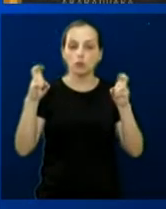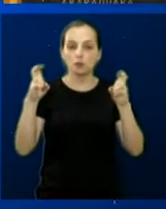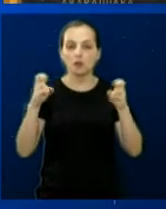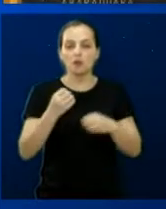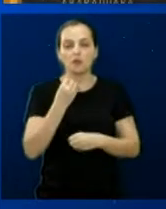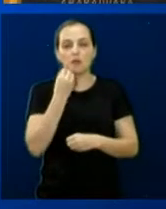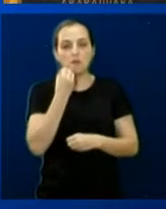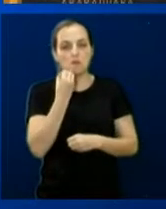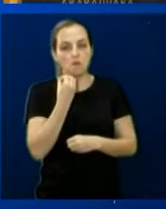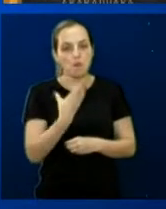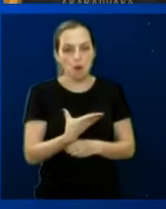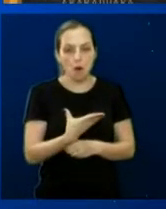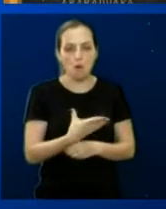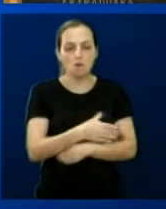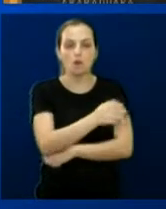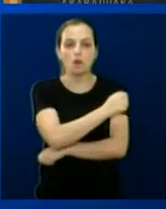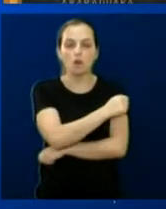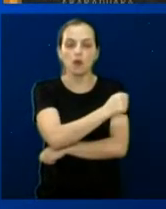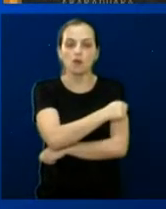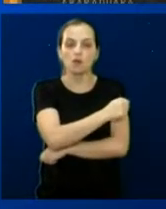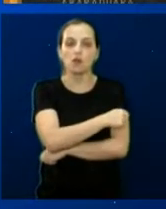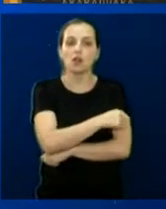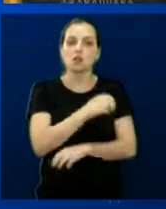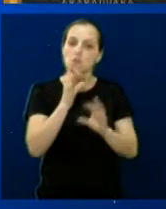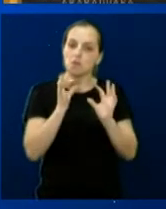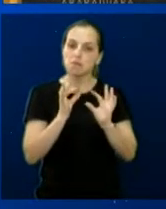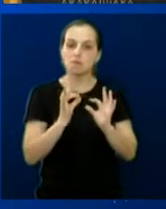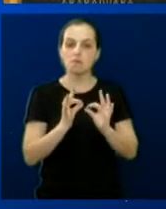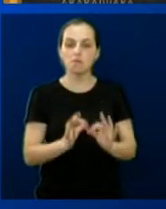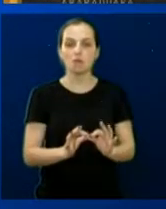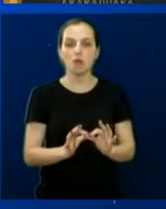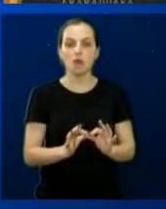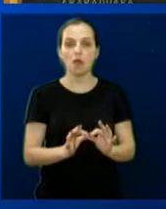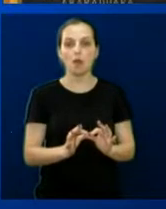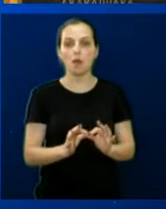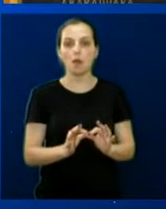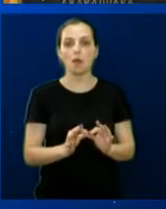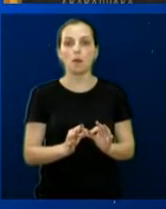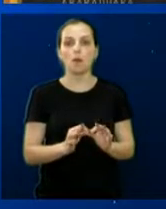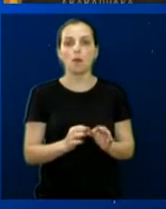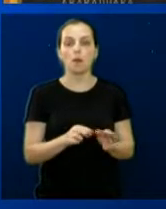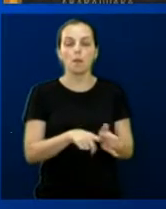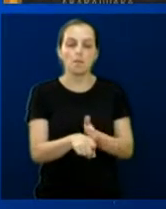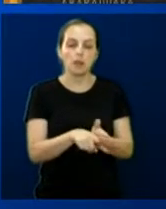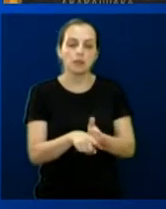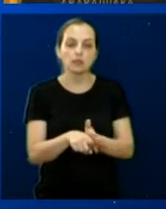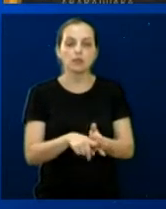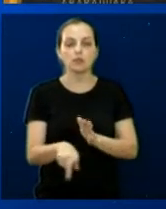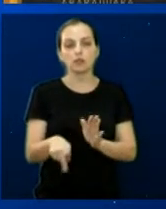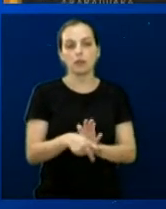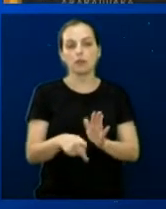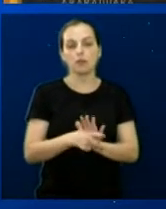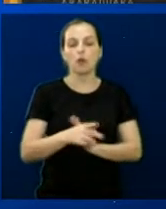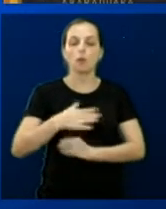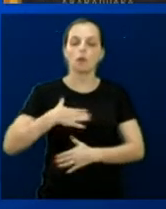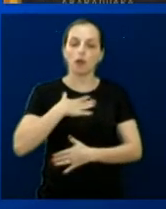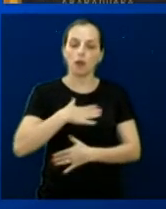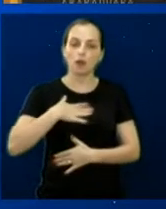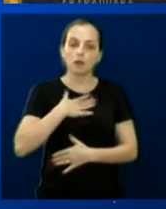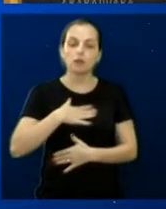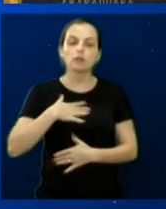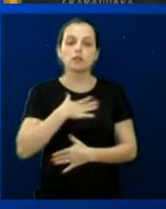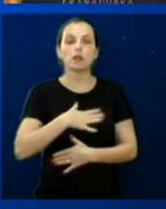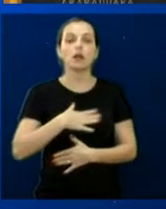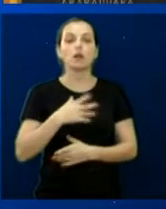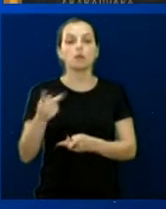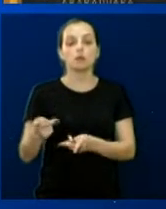muito bacana, porque os alunos estavam afiadíssimos. Nós aplicamos um questionário e gostamos muito dessa atividade. Gostamos quando